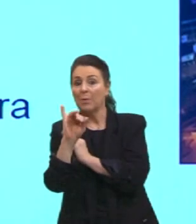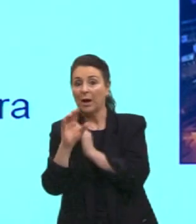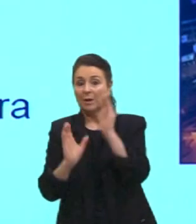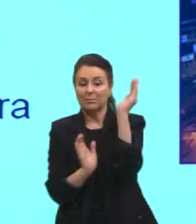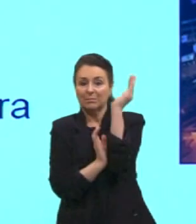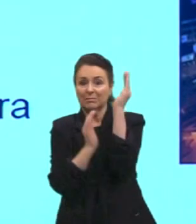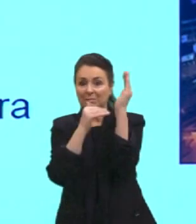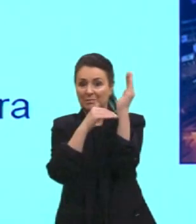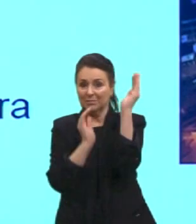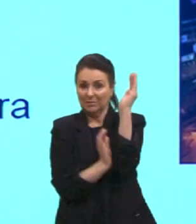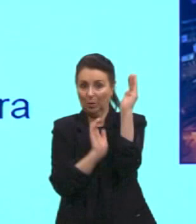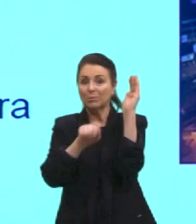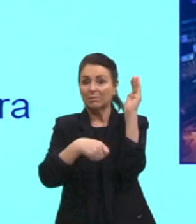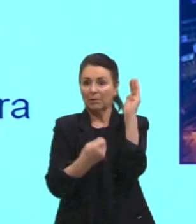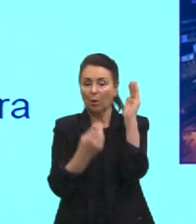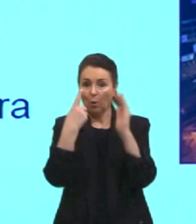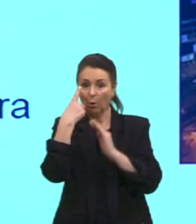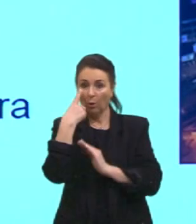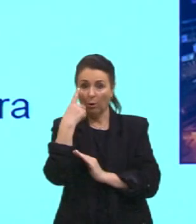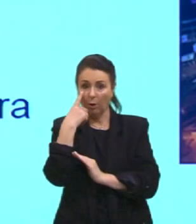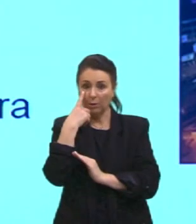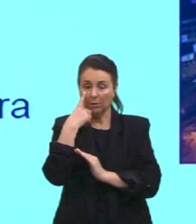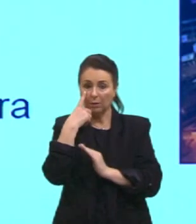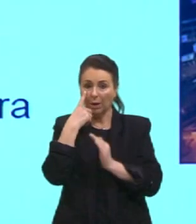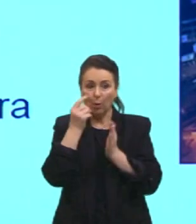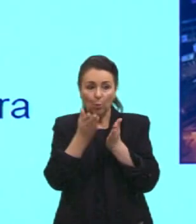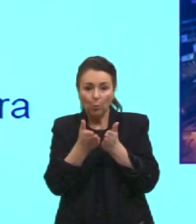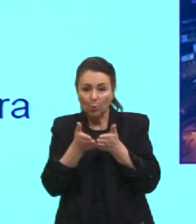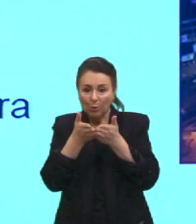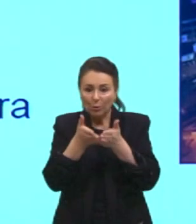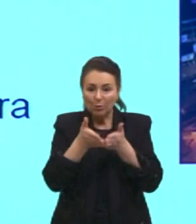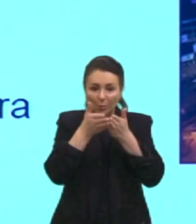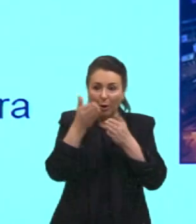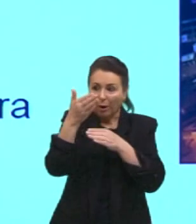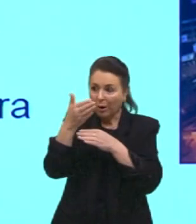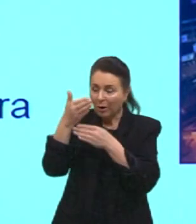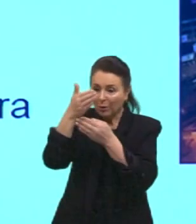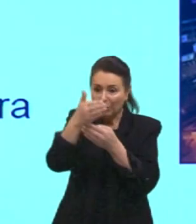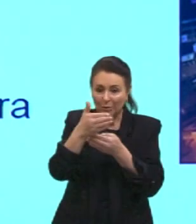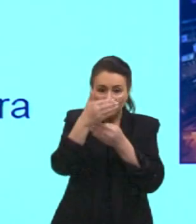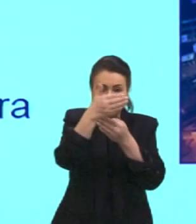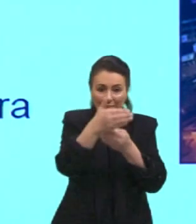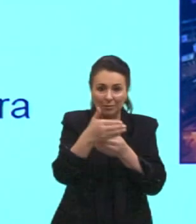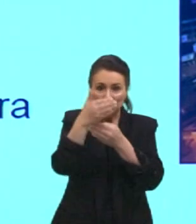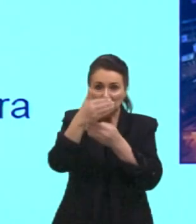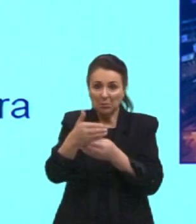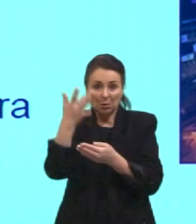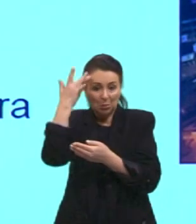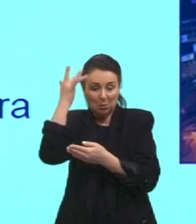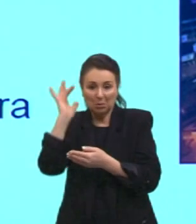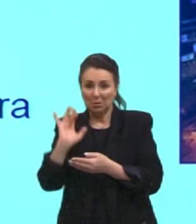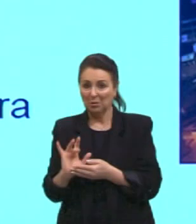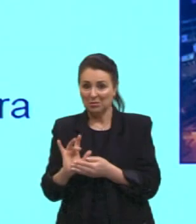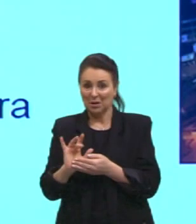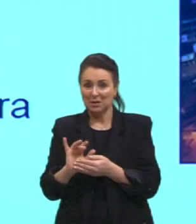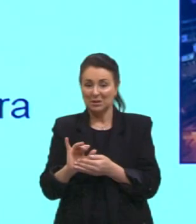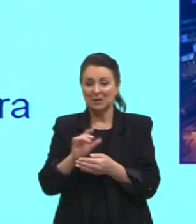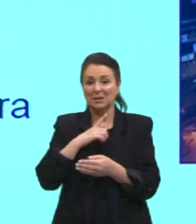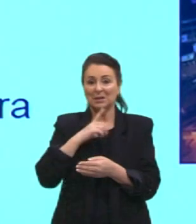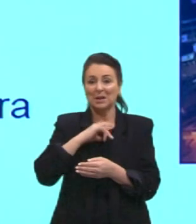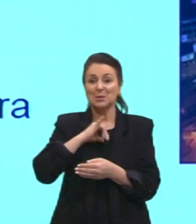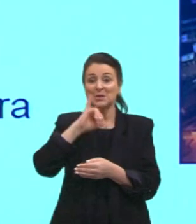iates devem ser... Bom, eu não sei, sinceramente, não conseguiria quantificar o iate desses, né.